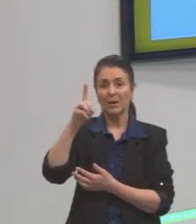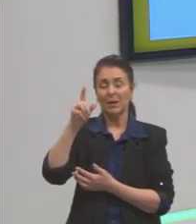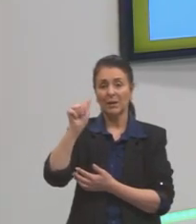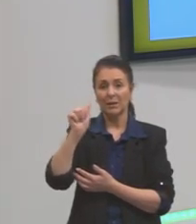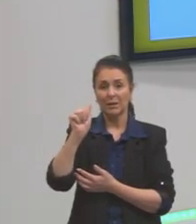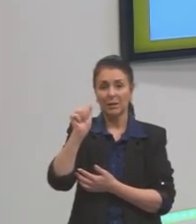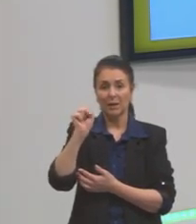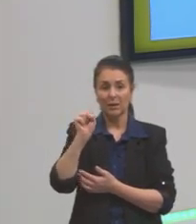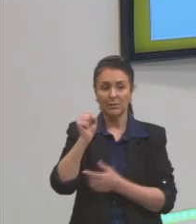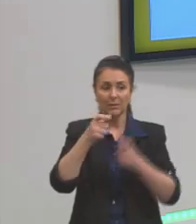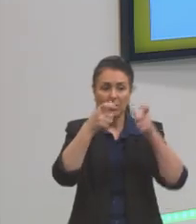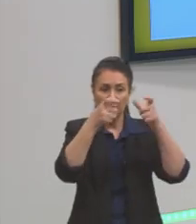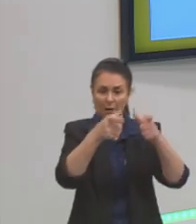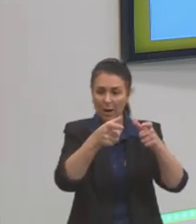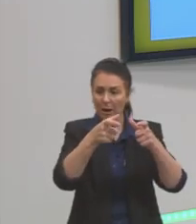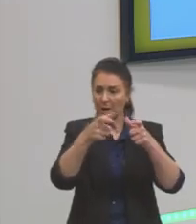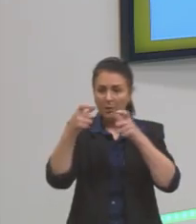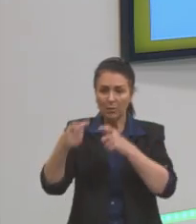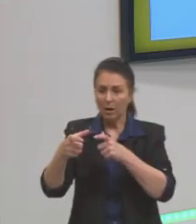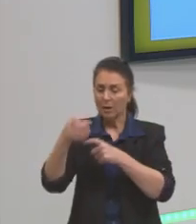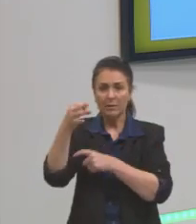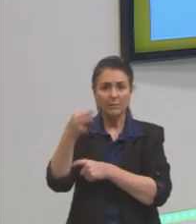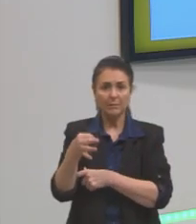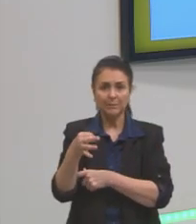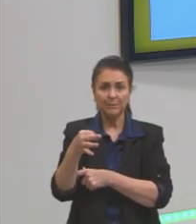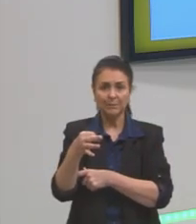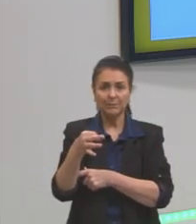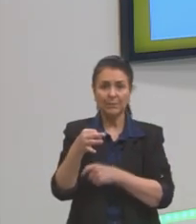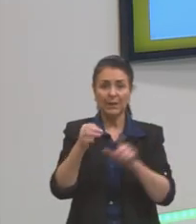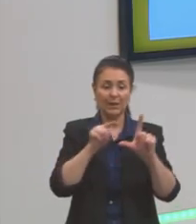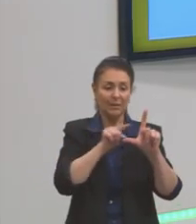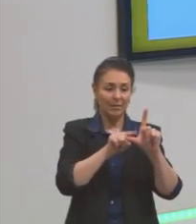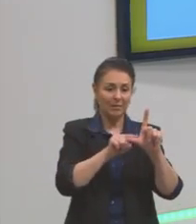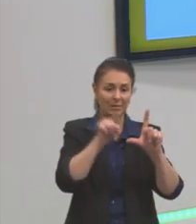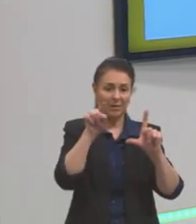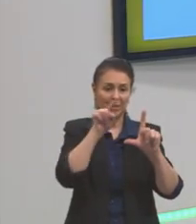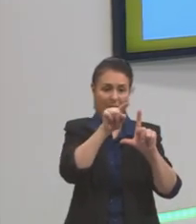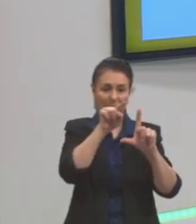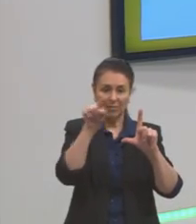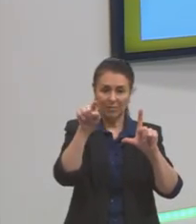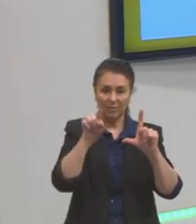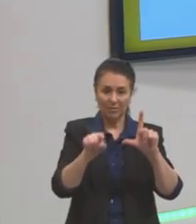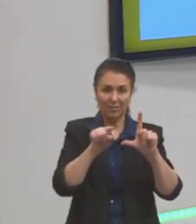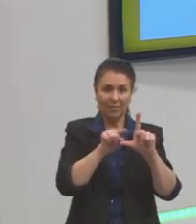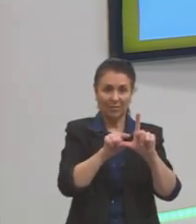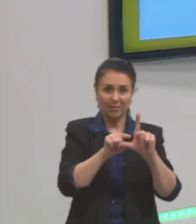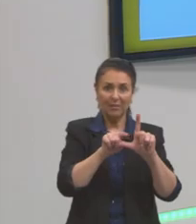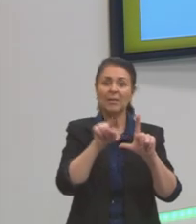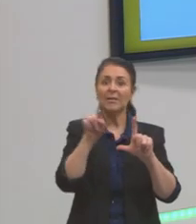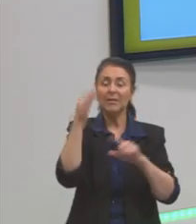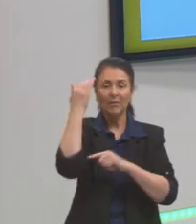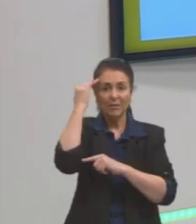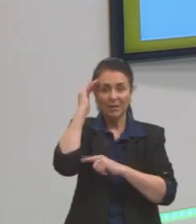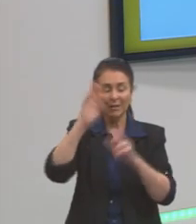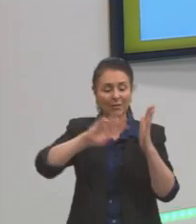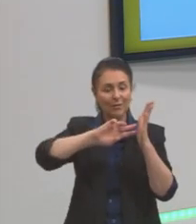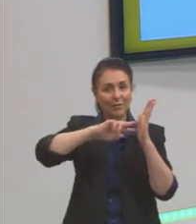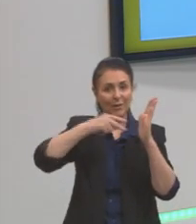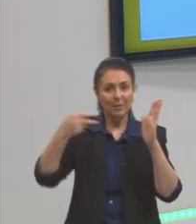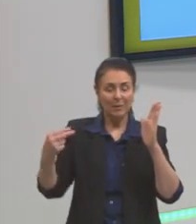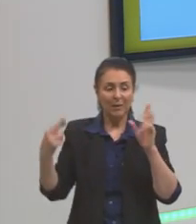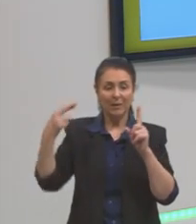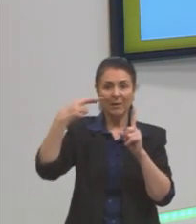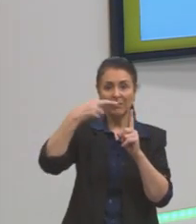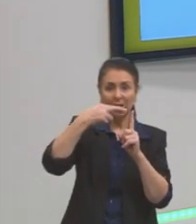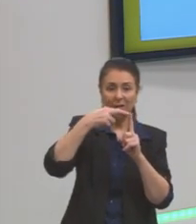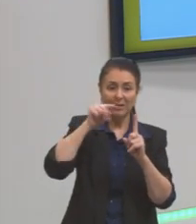ponto que eu vou ou não marcar no gráfico ou, dentro do exercício proposto, eu vou entender, interpretar a referência